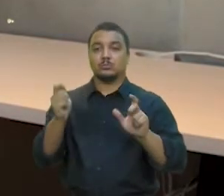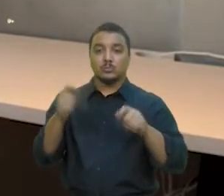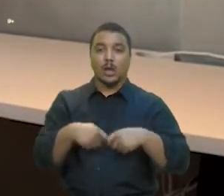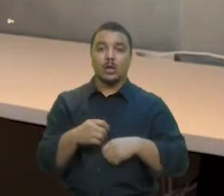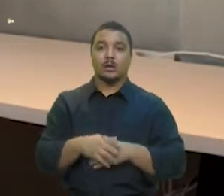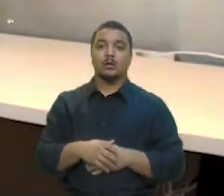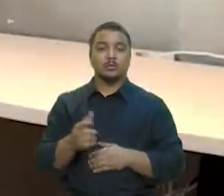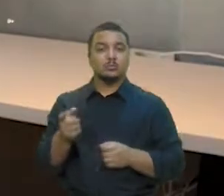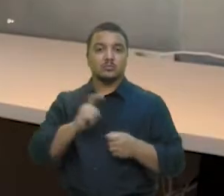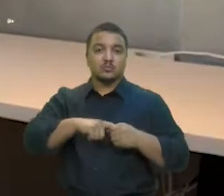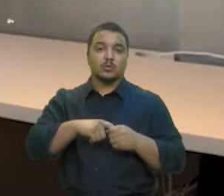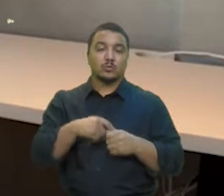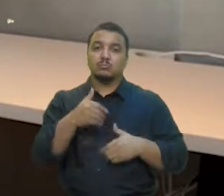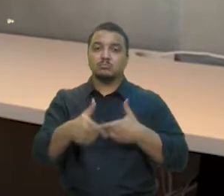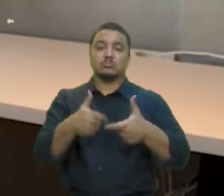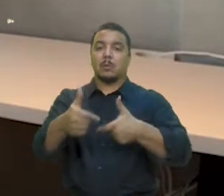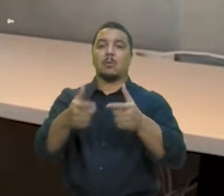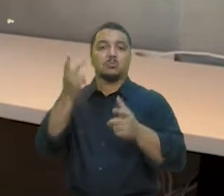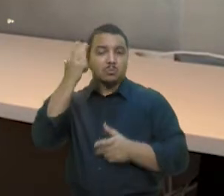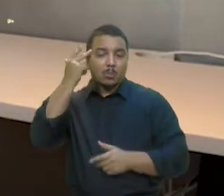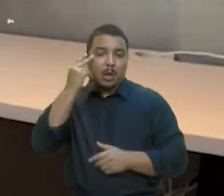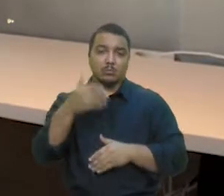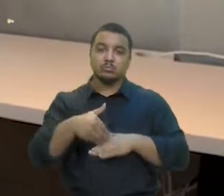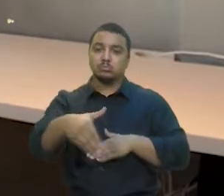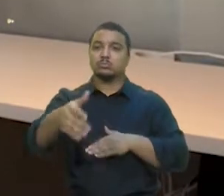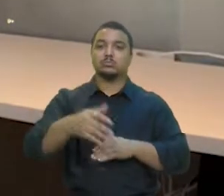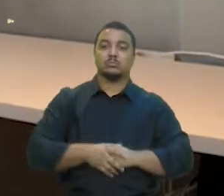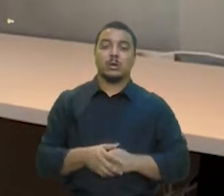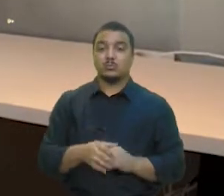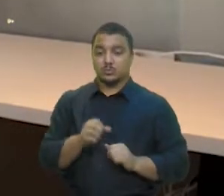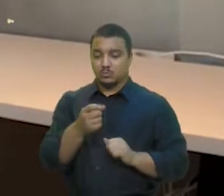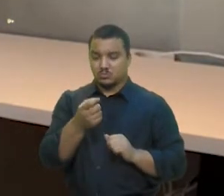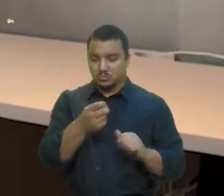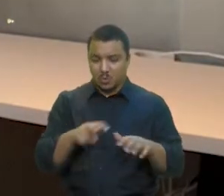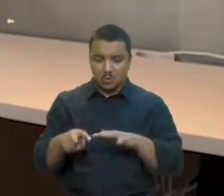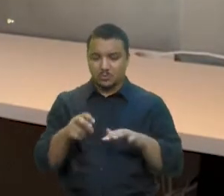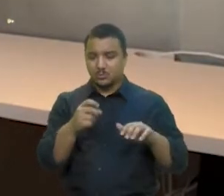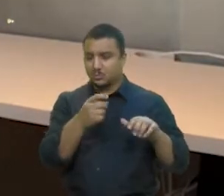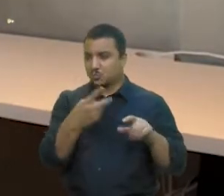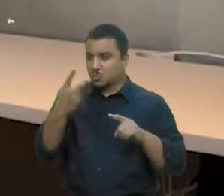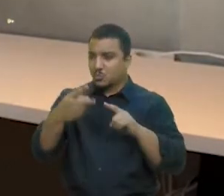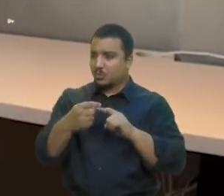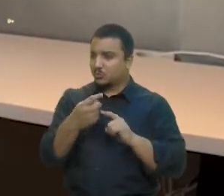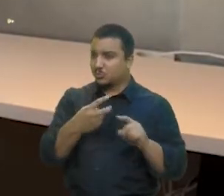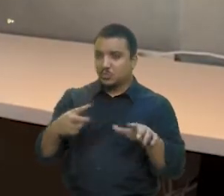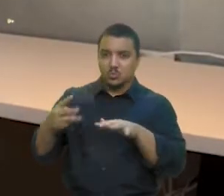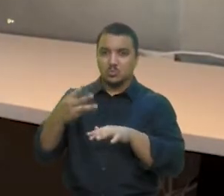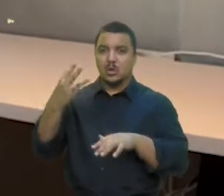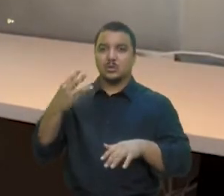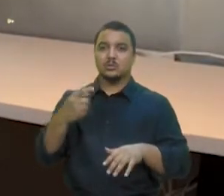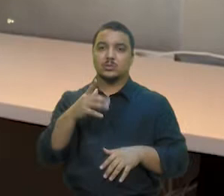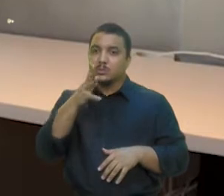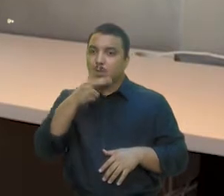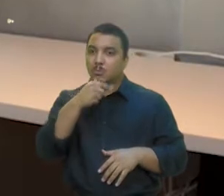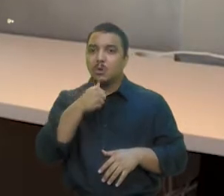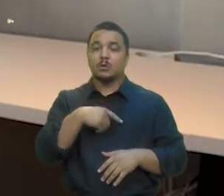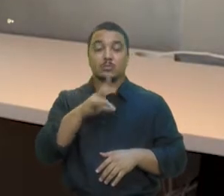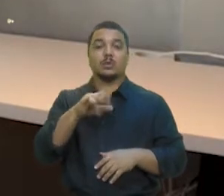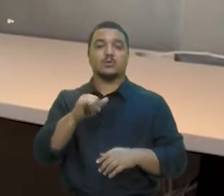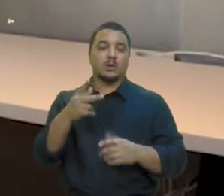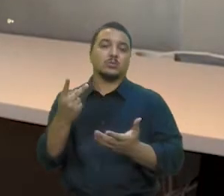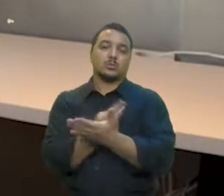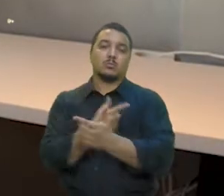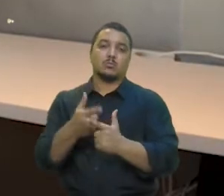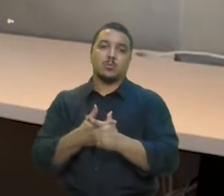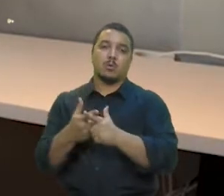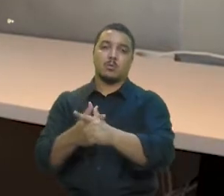atividade plena. Se você leva duas, três semanas para operar, isso sim gera sequelas e aí você vai ter um paciente que vai depender do